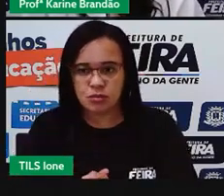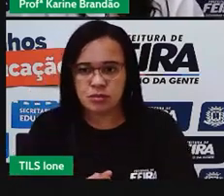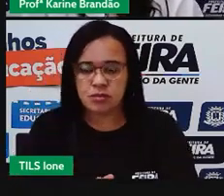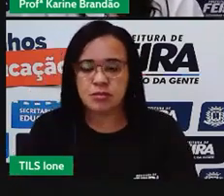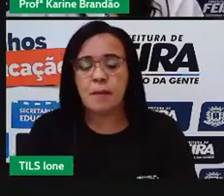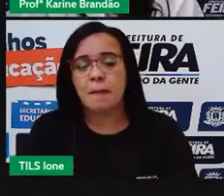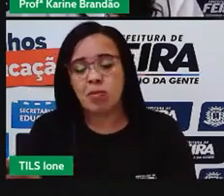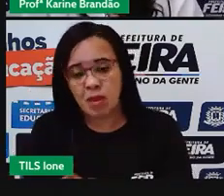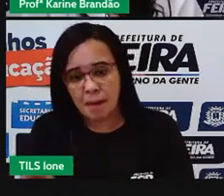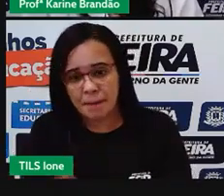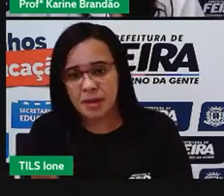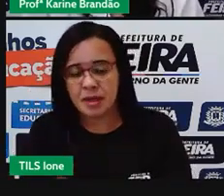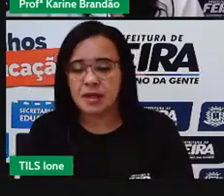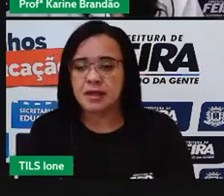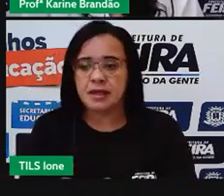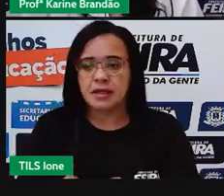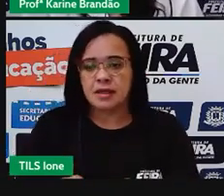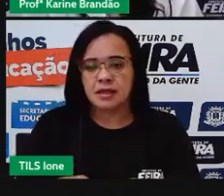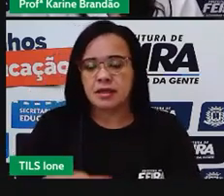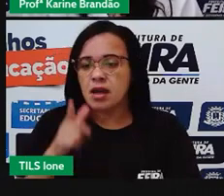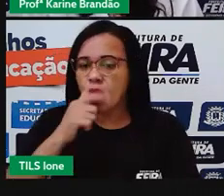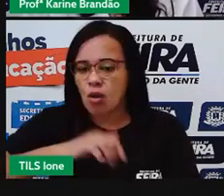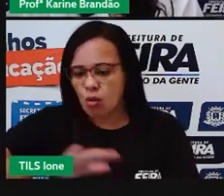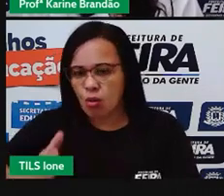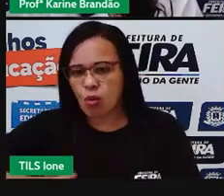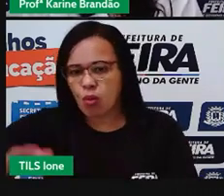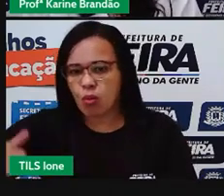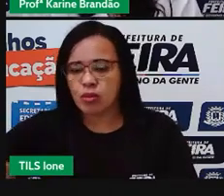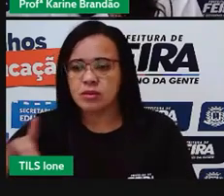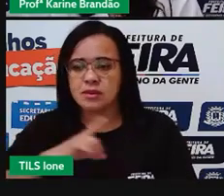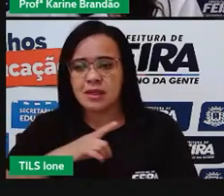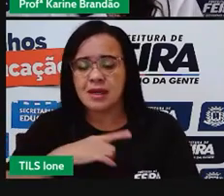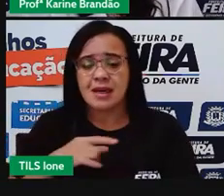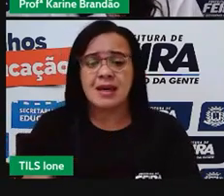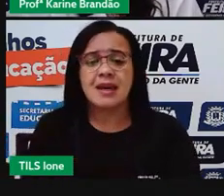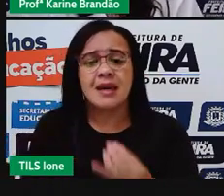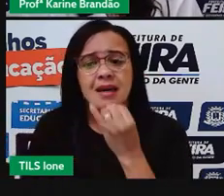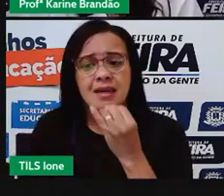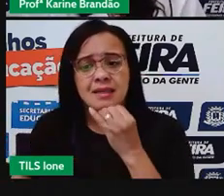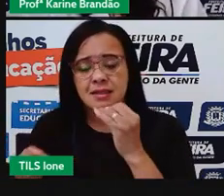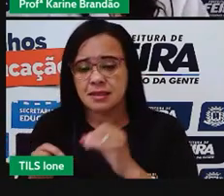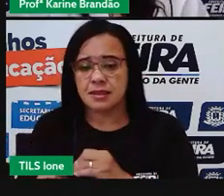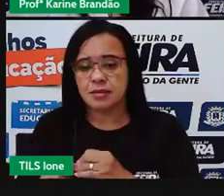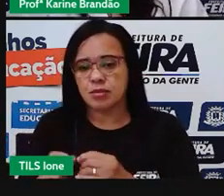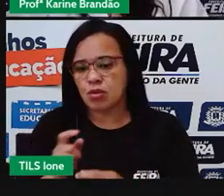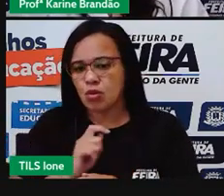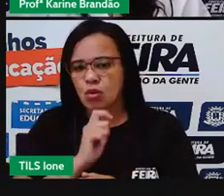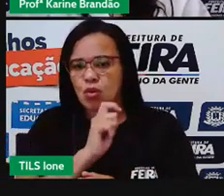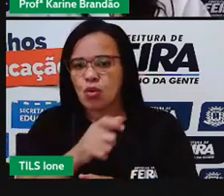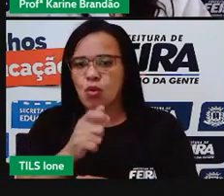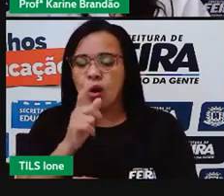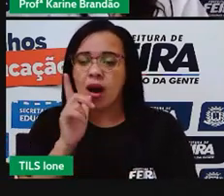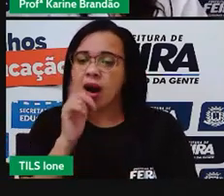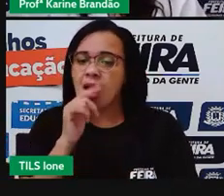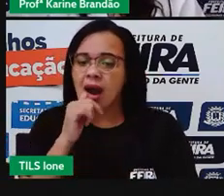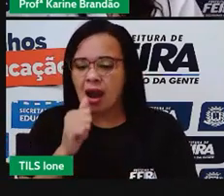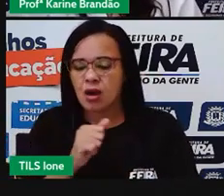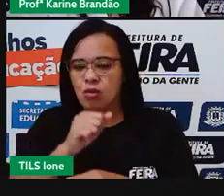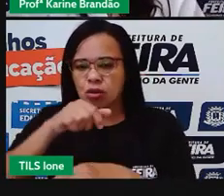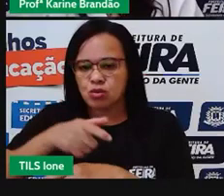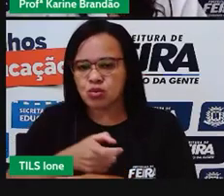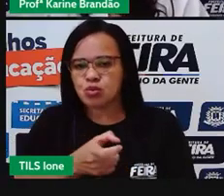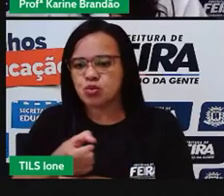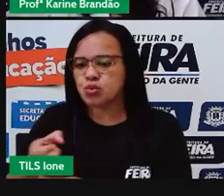utilizado na irrigação, nos processos de lavagem, refrigeração de algum material. Então, a água azul é a que mede o volume